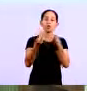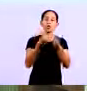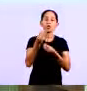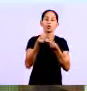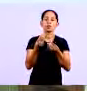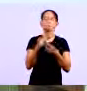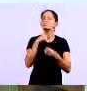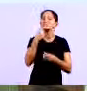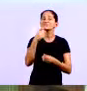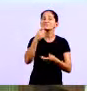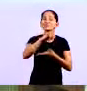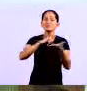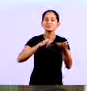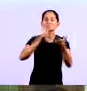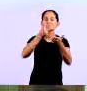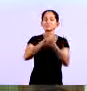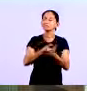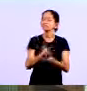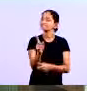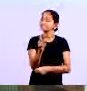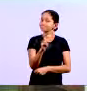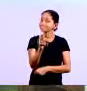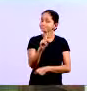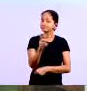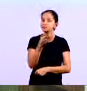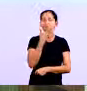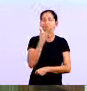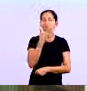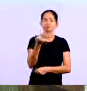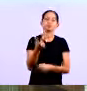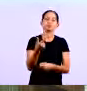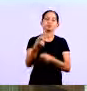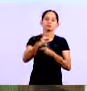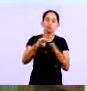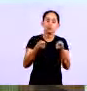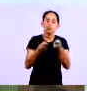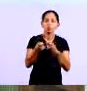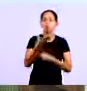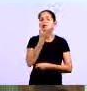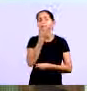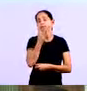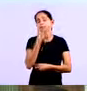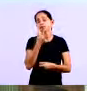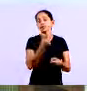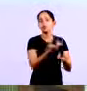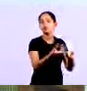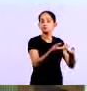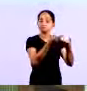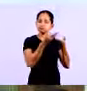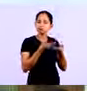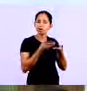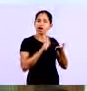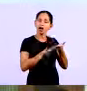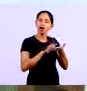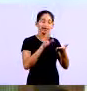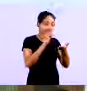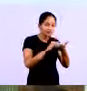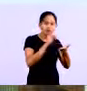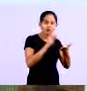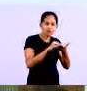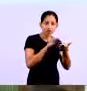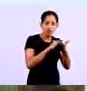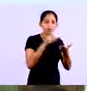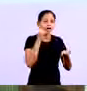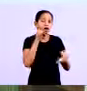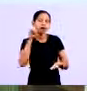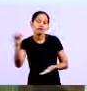a duplicata vencer sem pagar. Mas assim, se você tem os controles do que você tem a receber, até esse tipo de acompanhamento você pode fazer. E lem